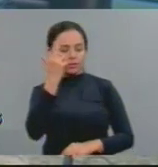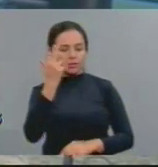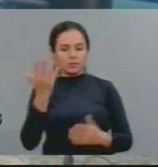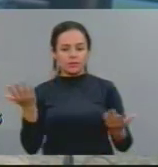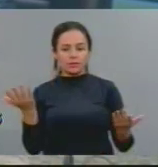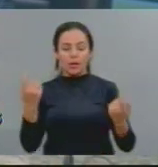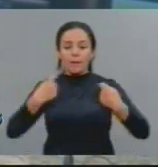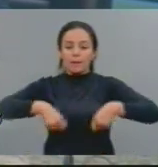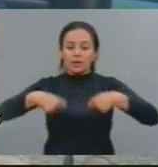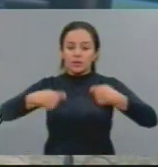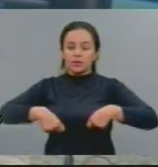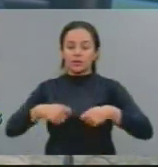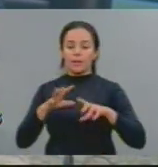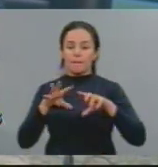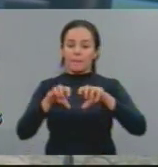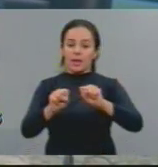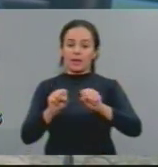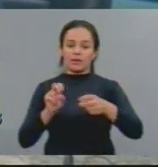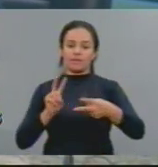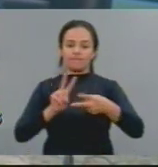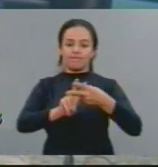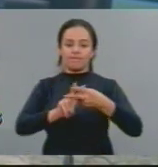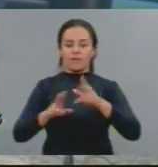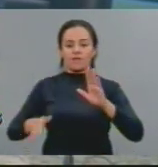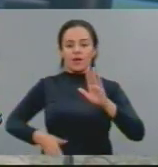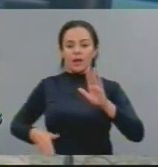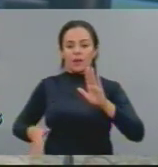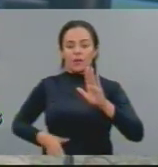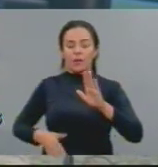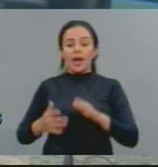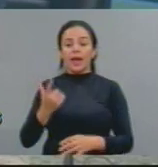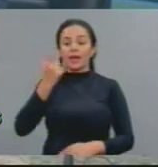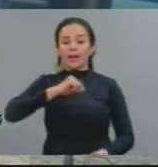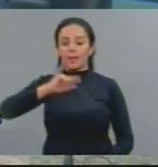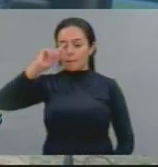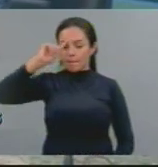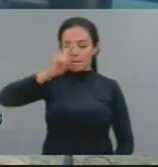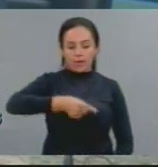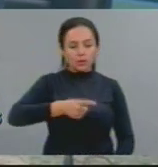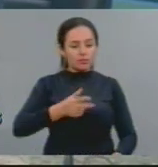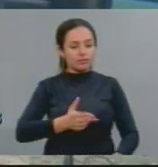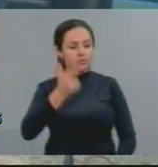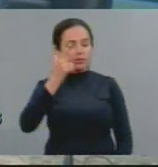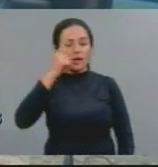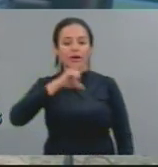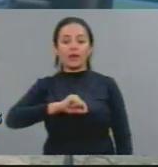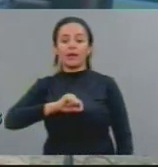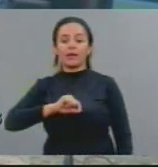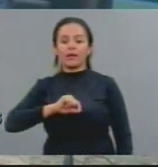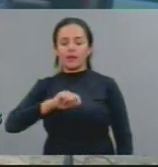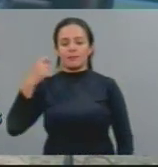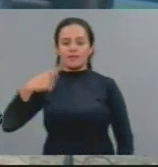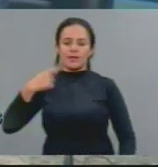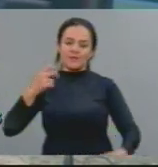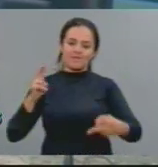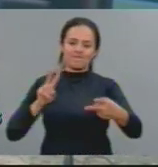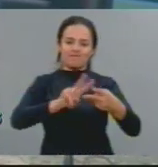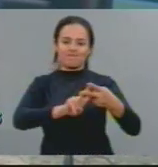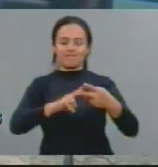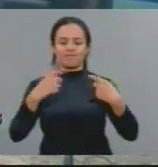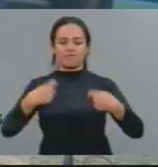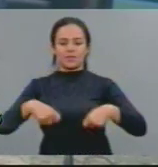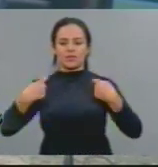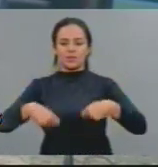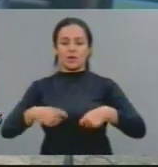executores. O mais importante é prender o mandante, porque é o mandante que inicia esse processo covarde de tirar a vida de quem não